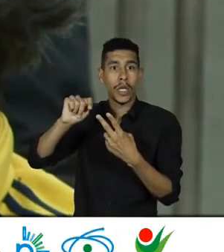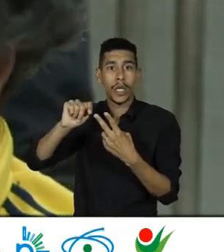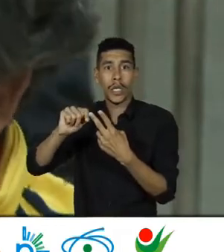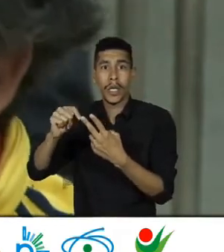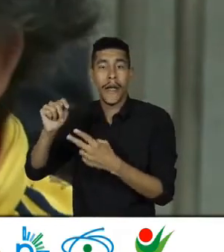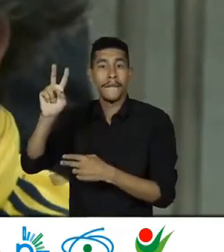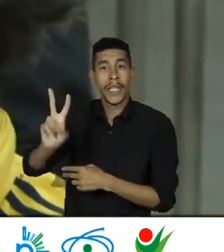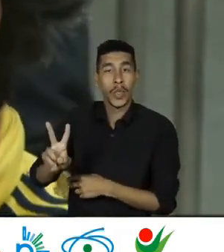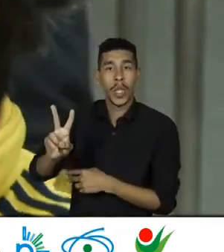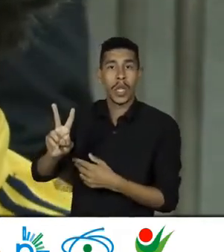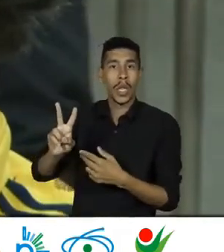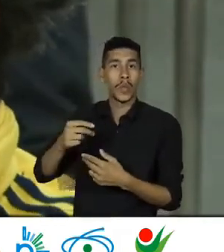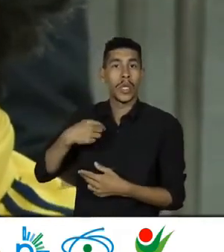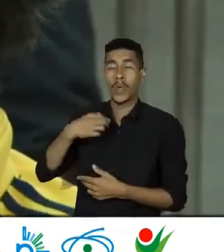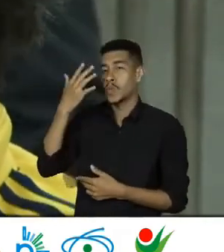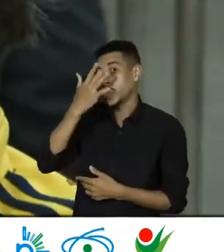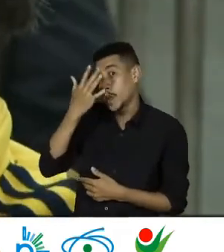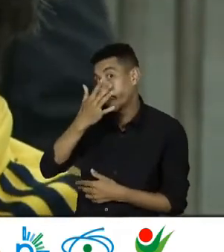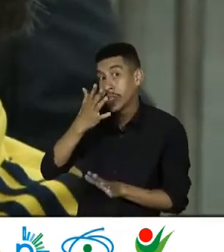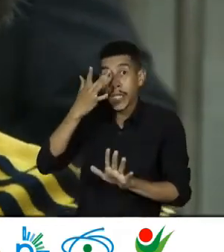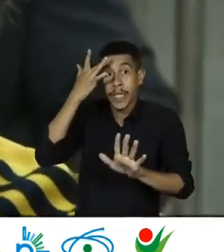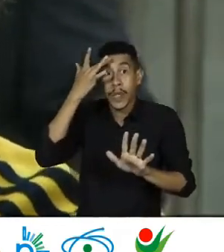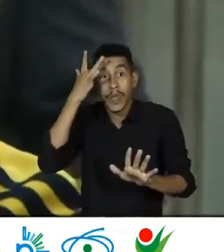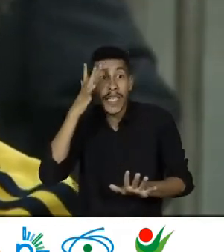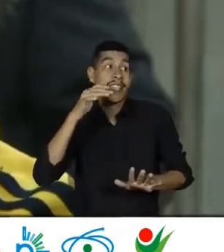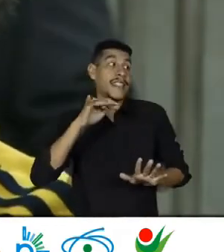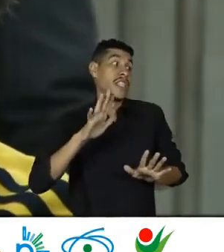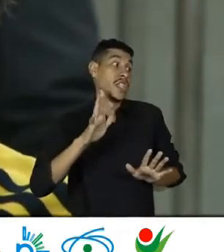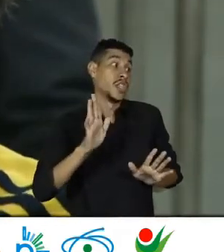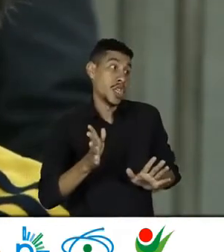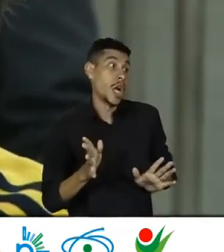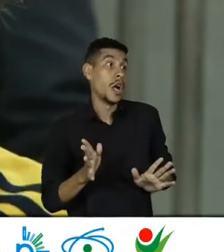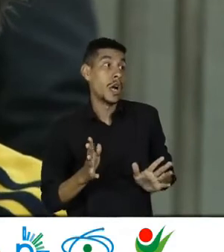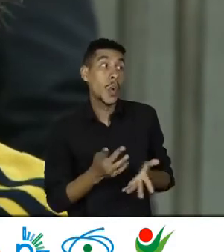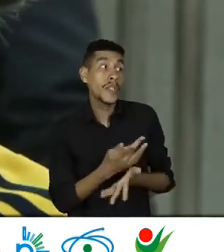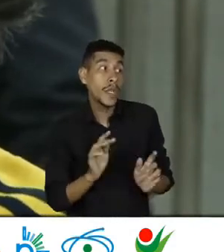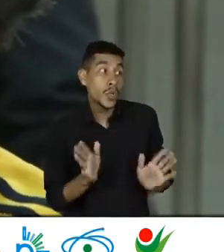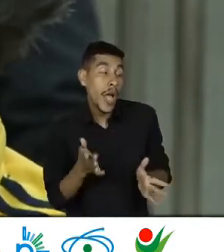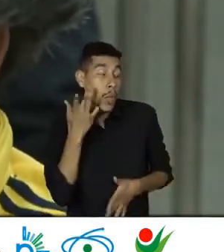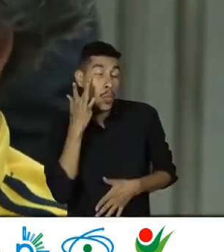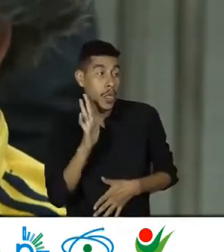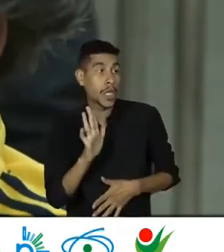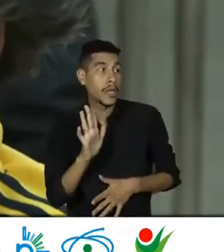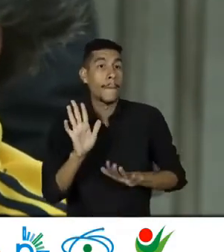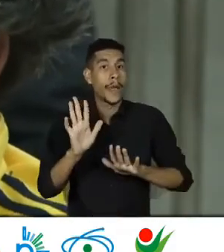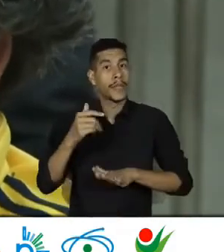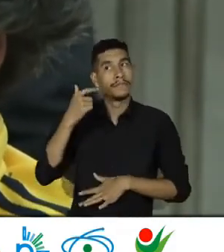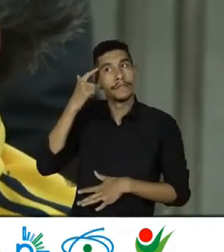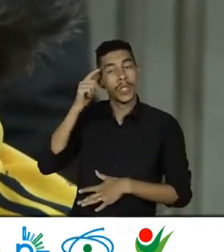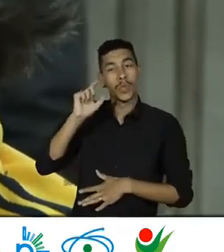Venezuelanos Eu não vi Alex Não sei se já teve Relatos Mas eu penso Que